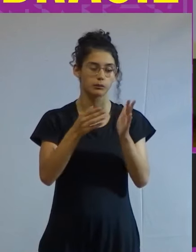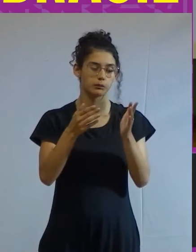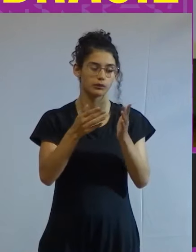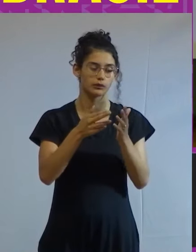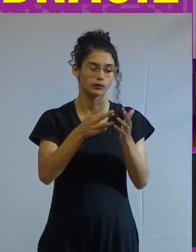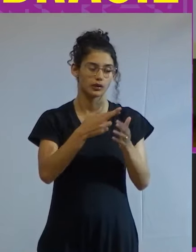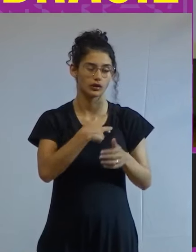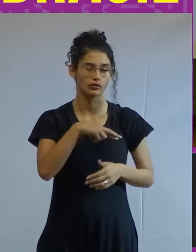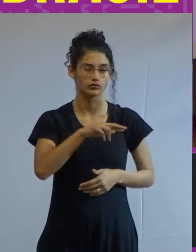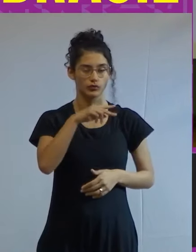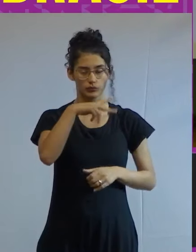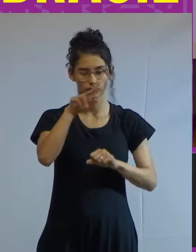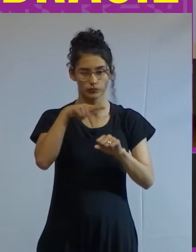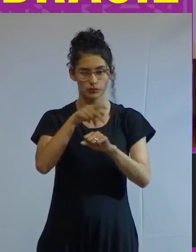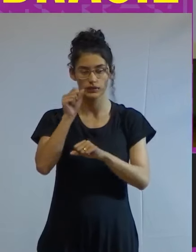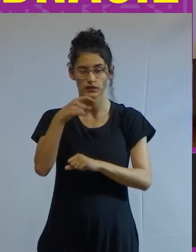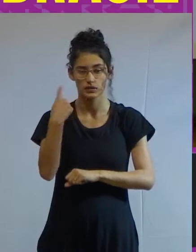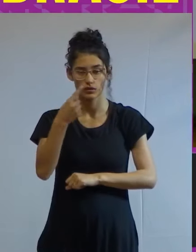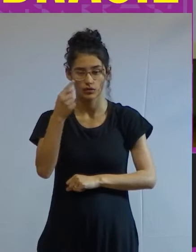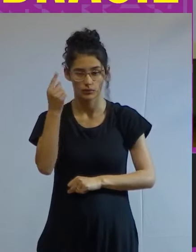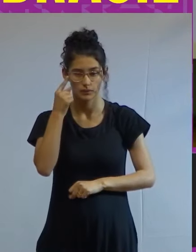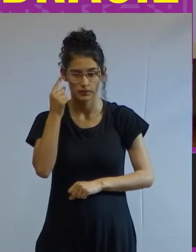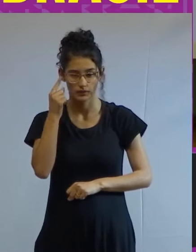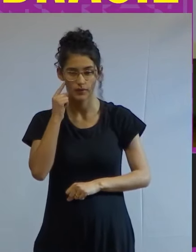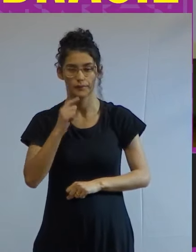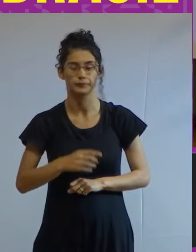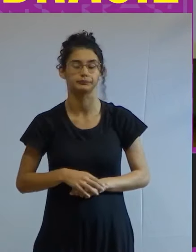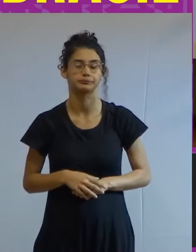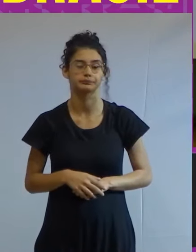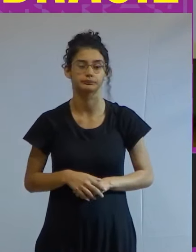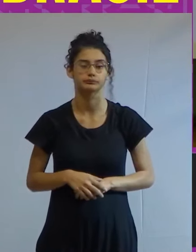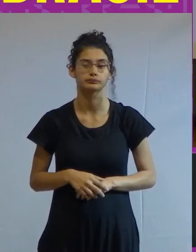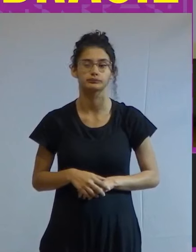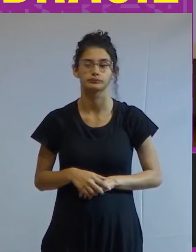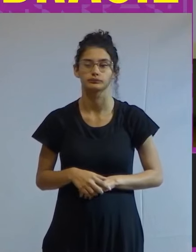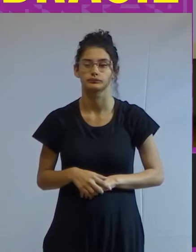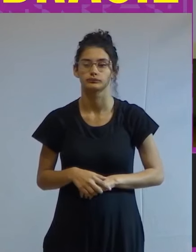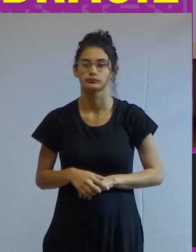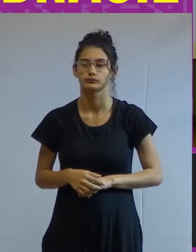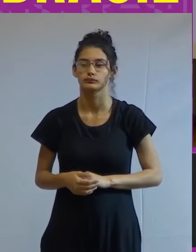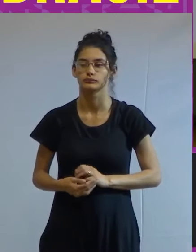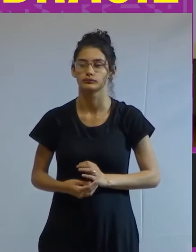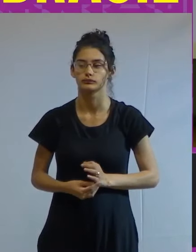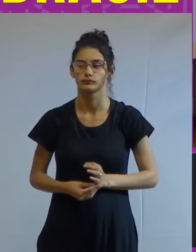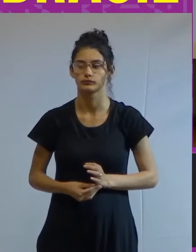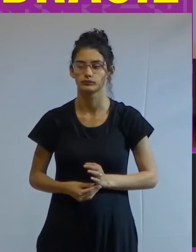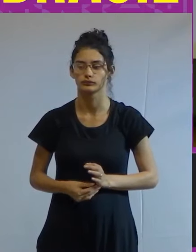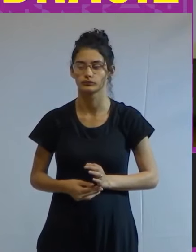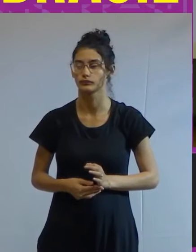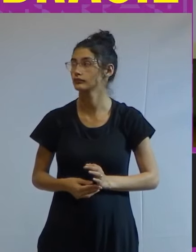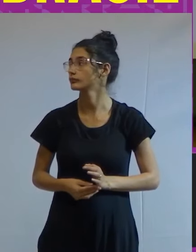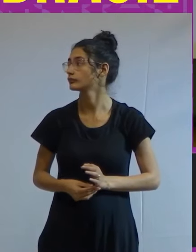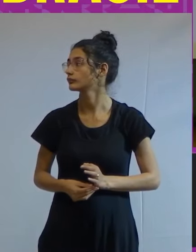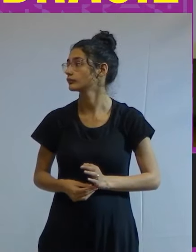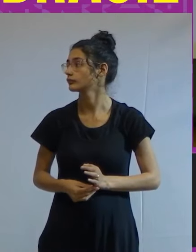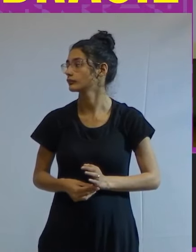se a gente for pensar nesse nesse projeto nessa